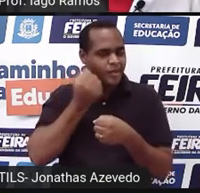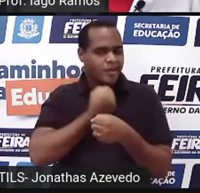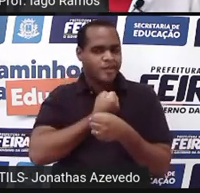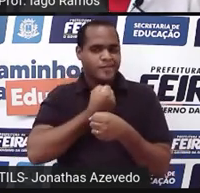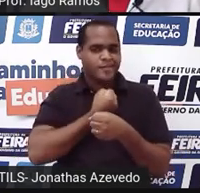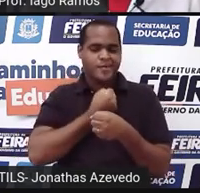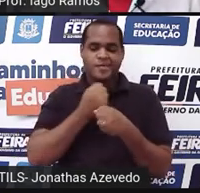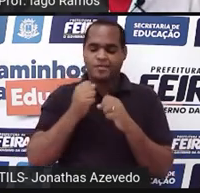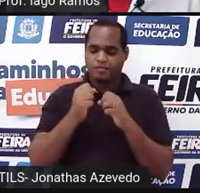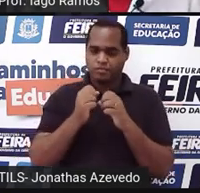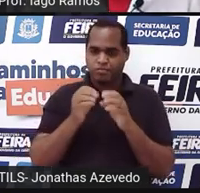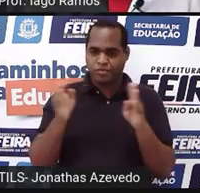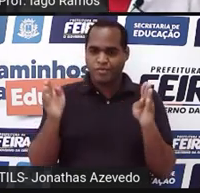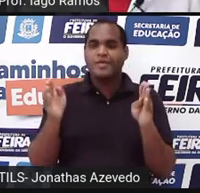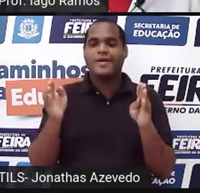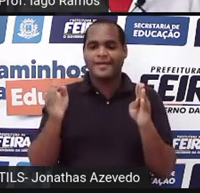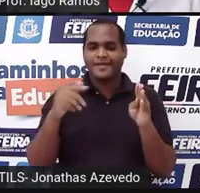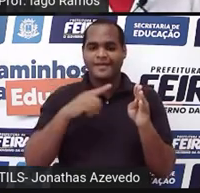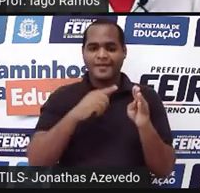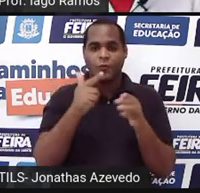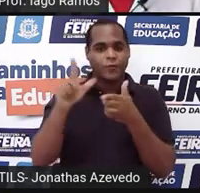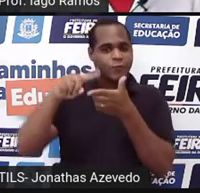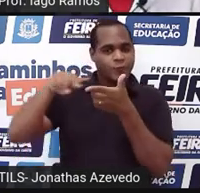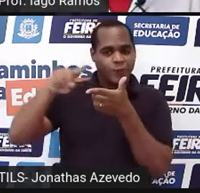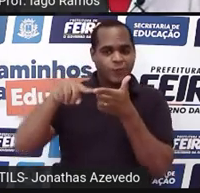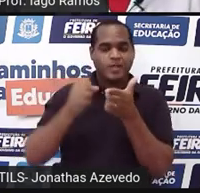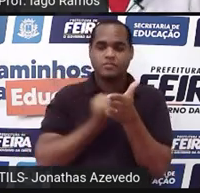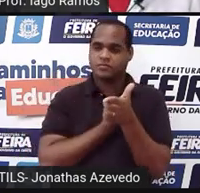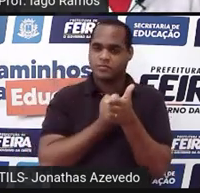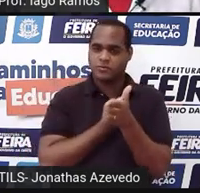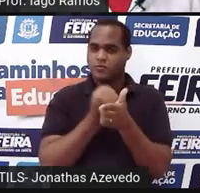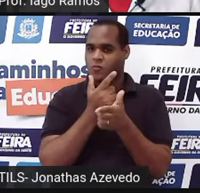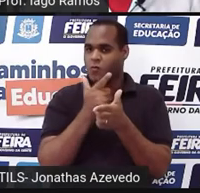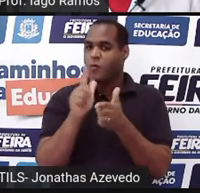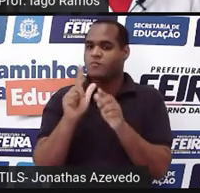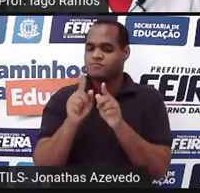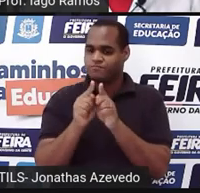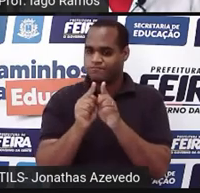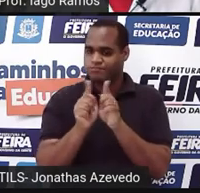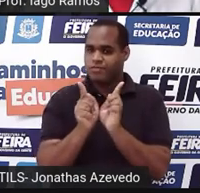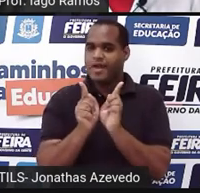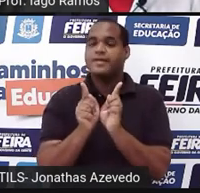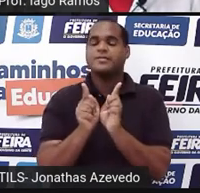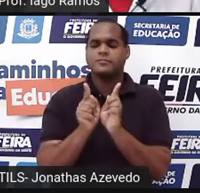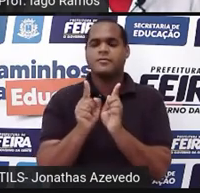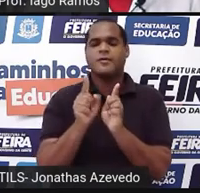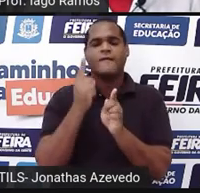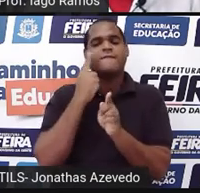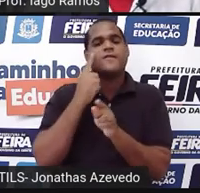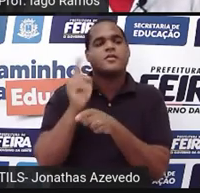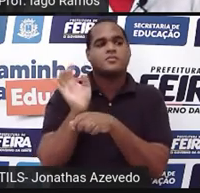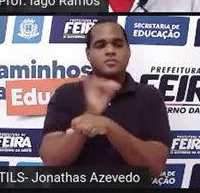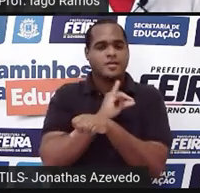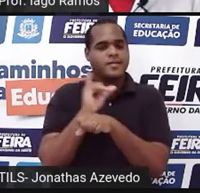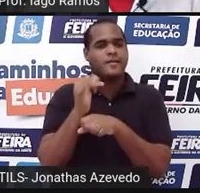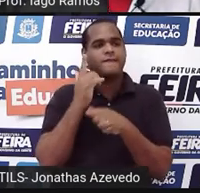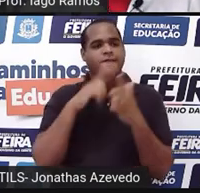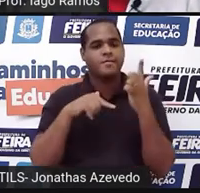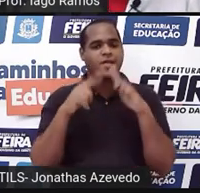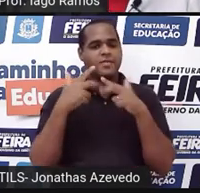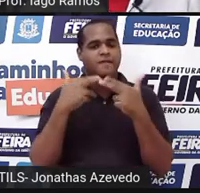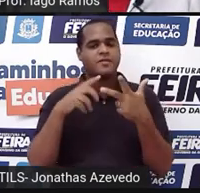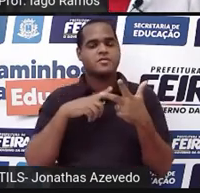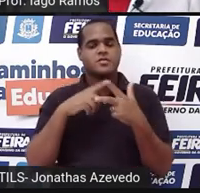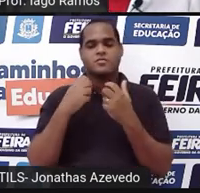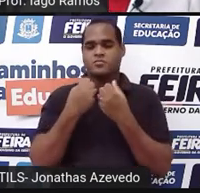agora. Outro probleminha. Vamos aumentar os números. E ver a estratégia acontecendo com os números um